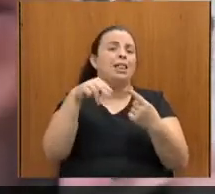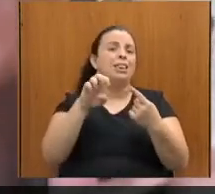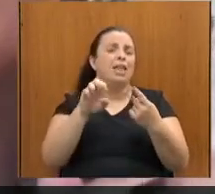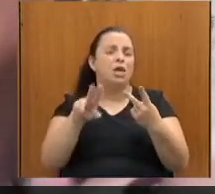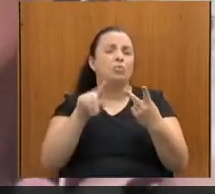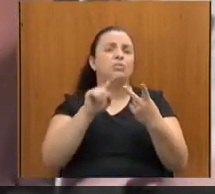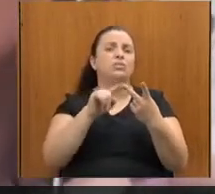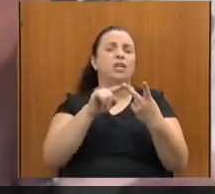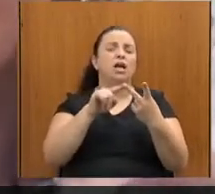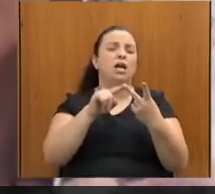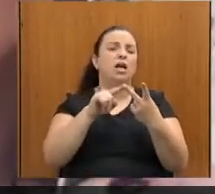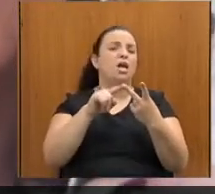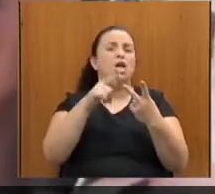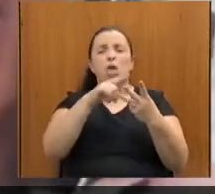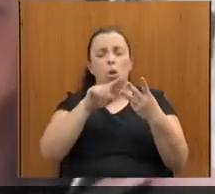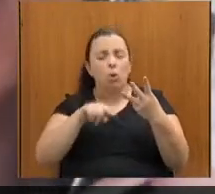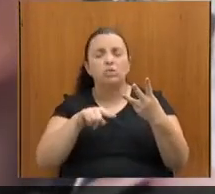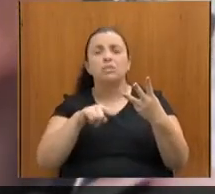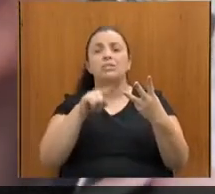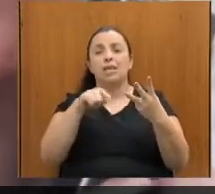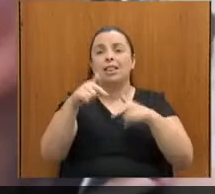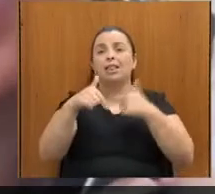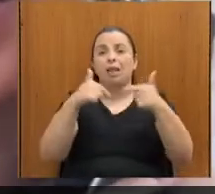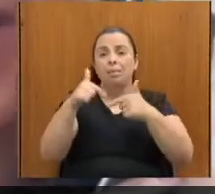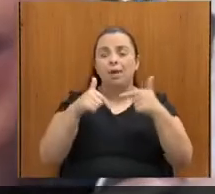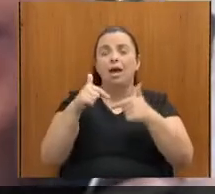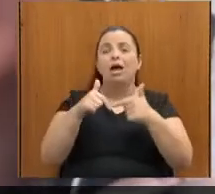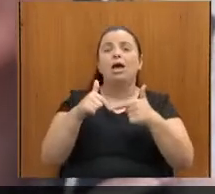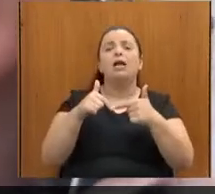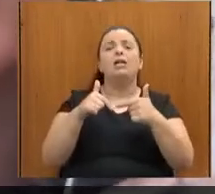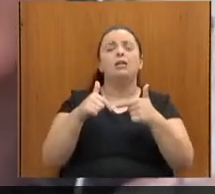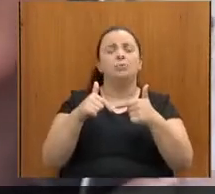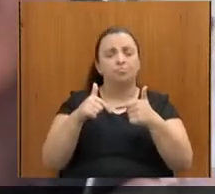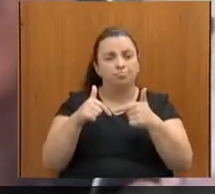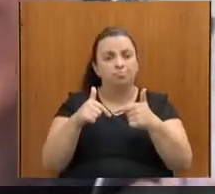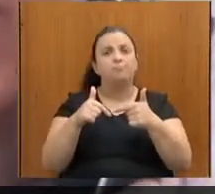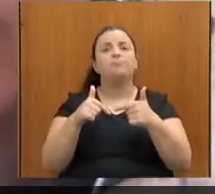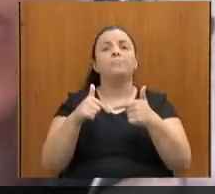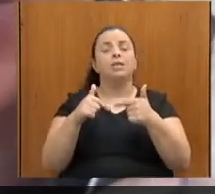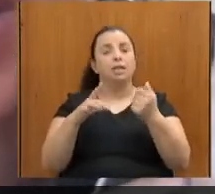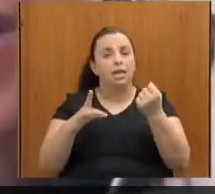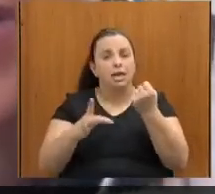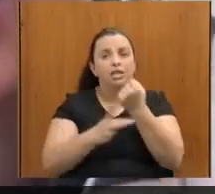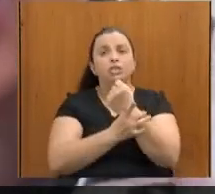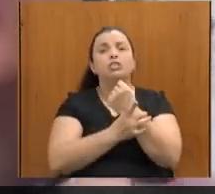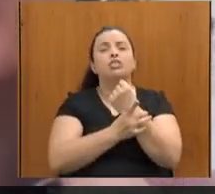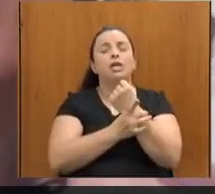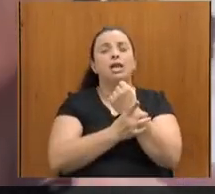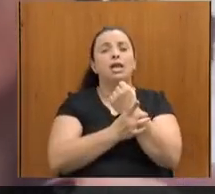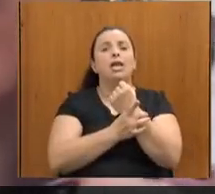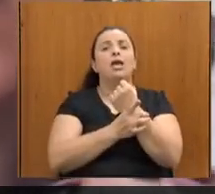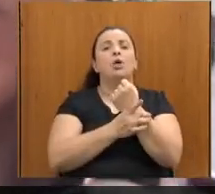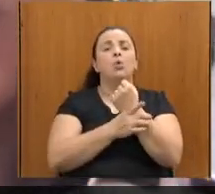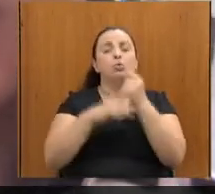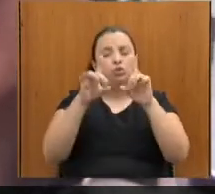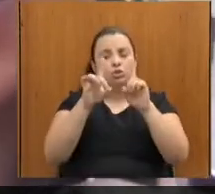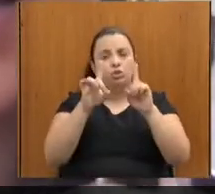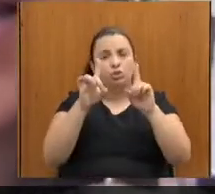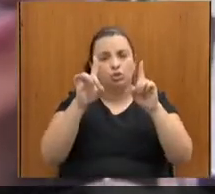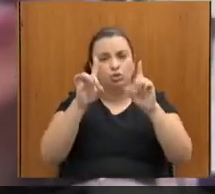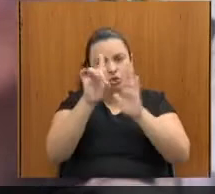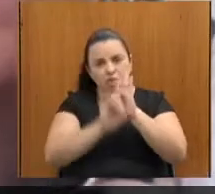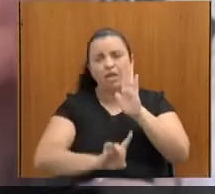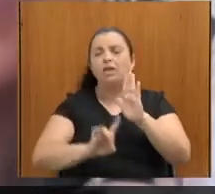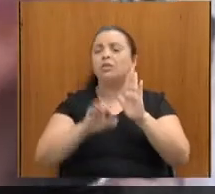também muito presente na luta de várias mães, aí garantindo o direito das suas crianças, com deficiência,